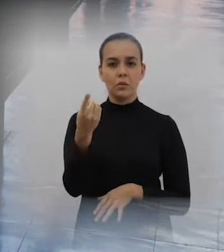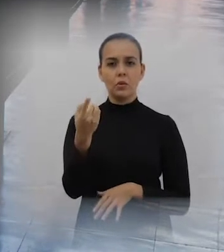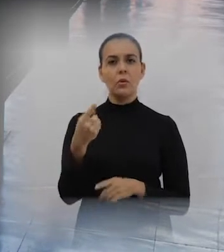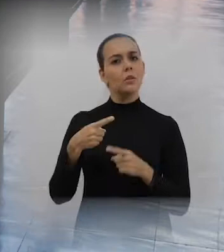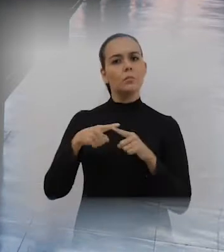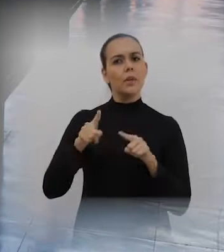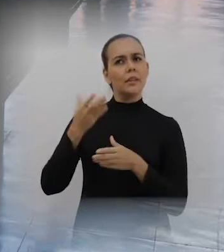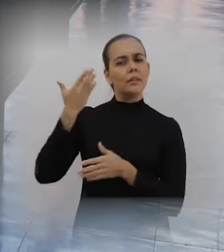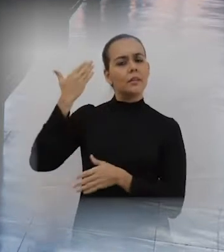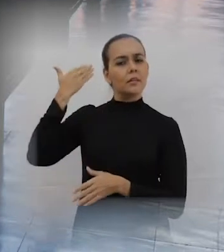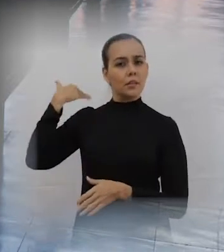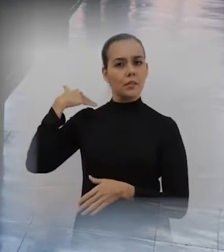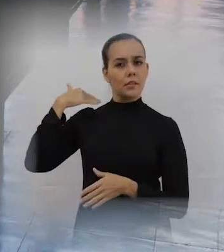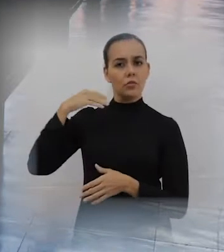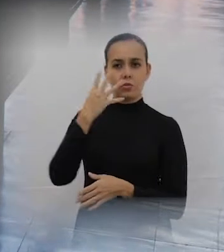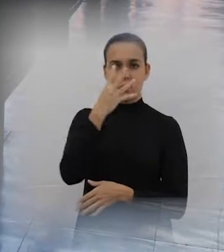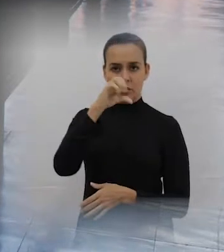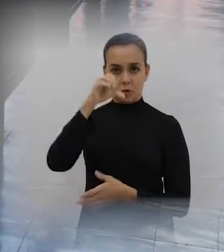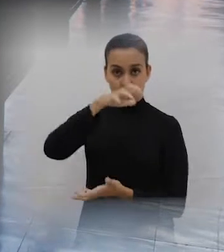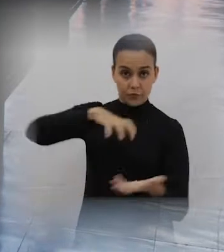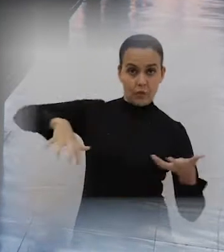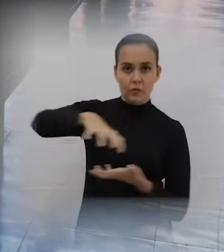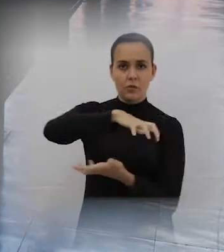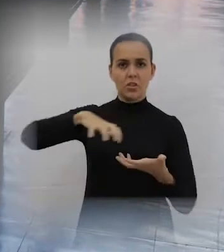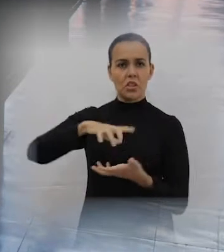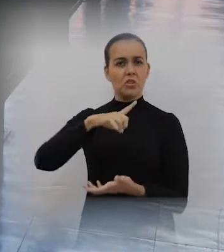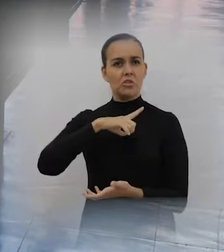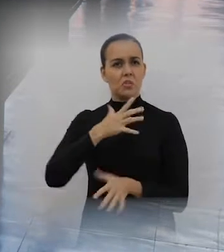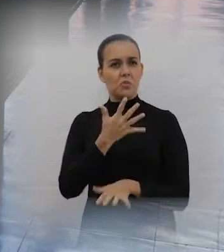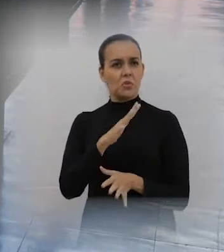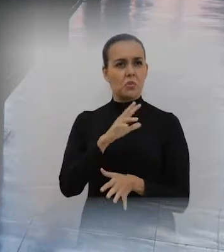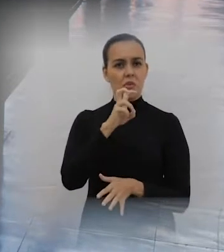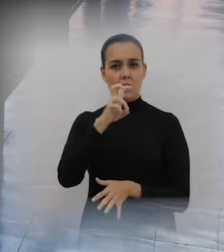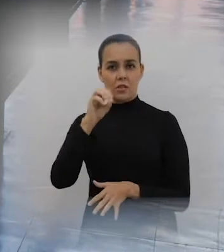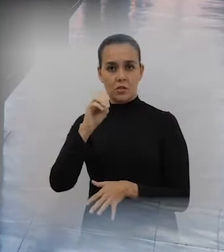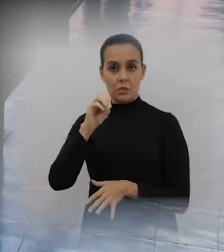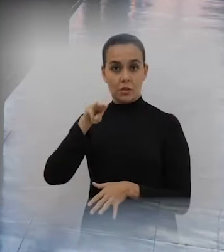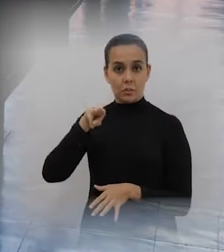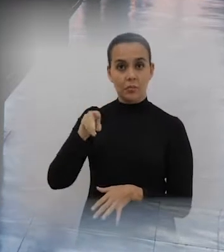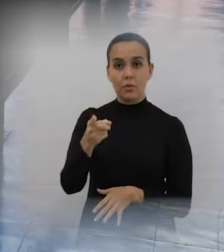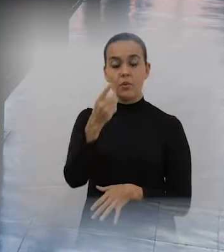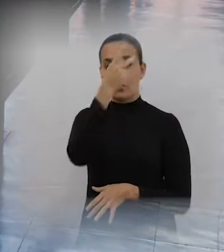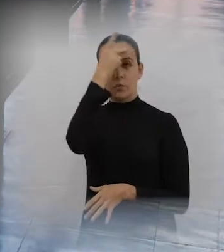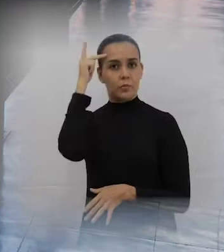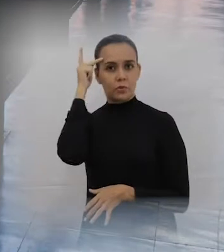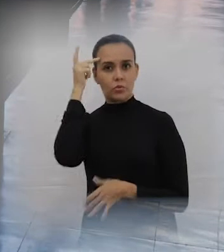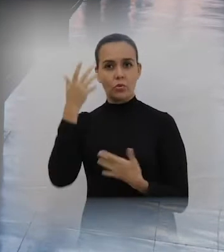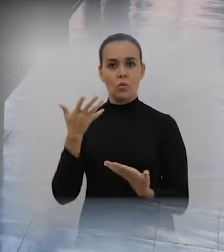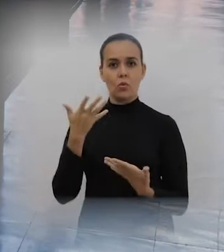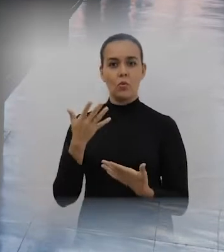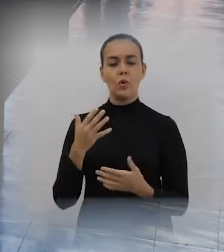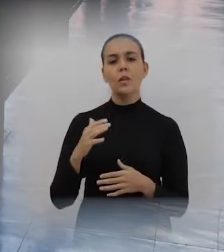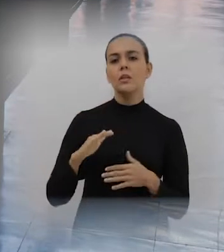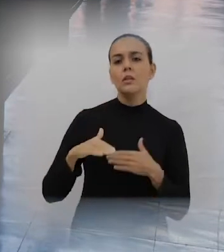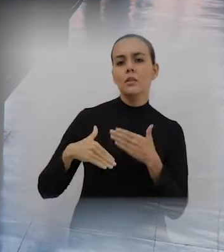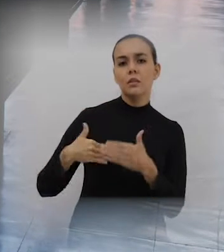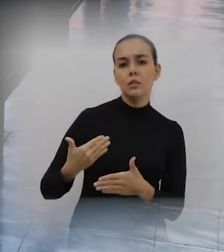550 milhões de pessoas. E a intensidade está relacionada ao processo muito rápido, acelerado, de